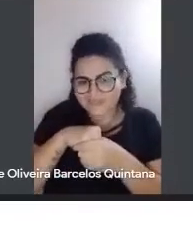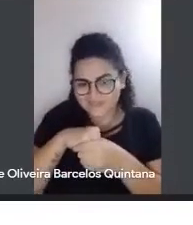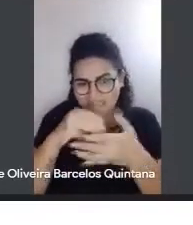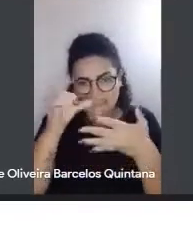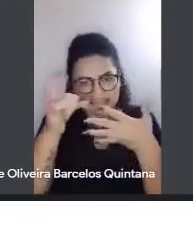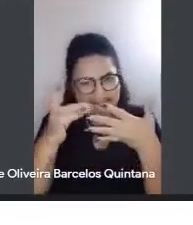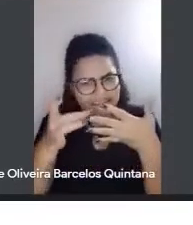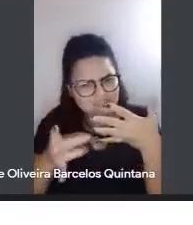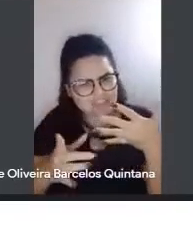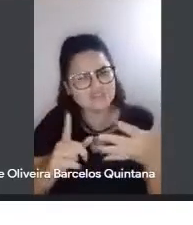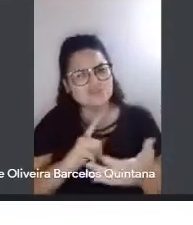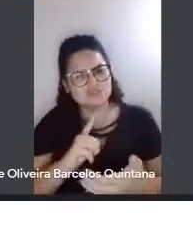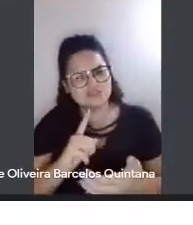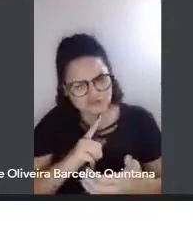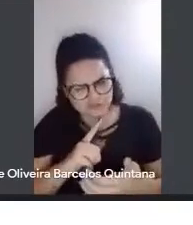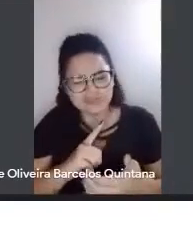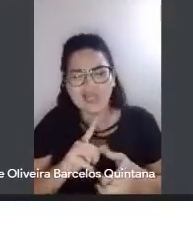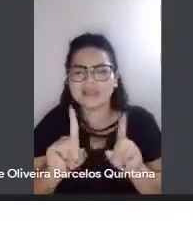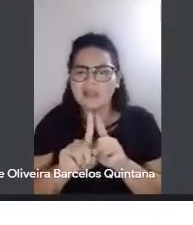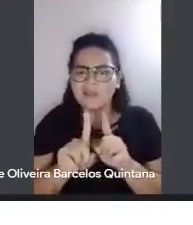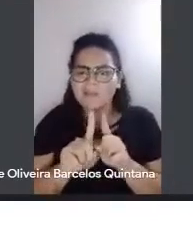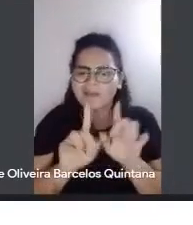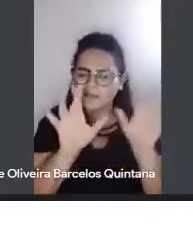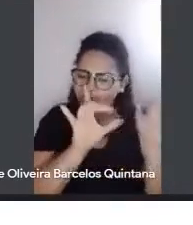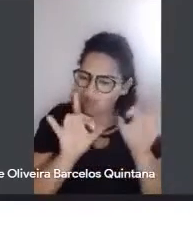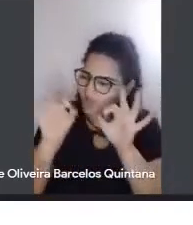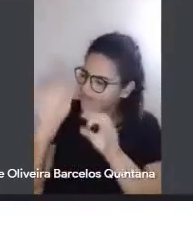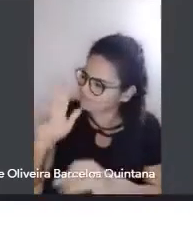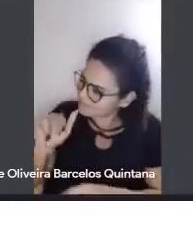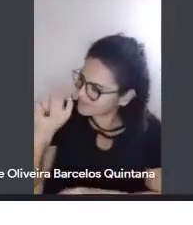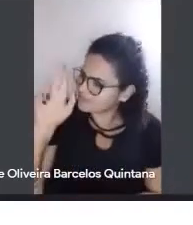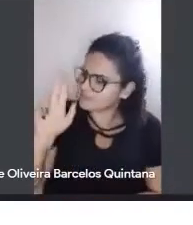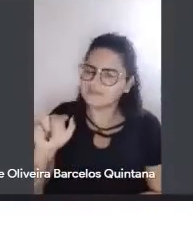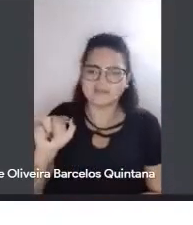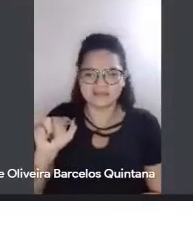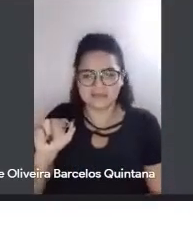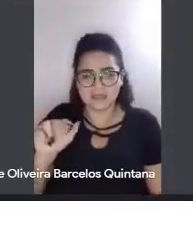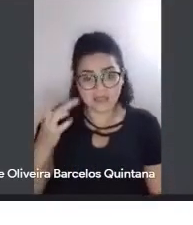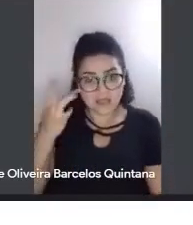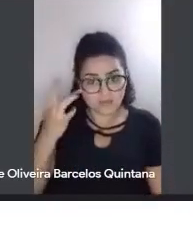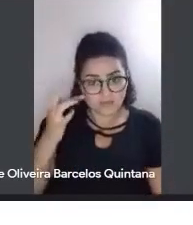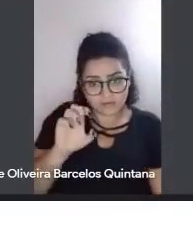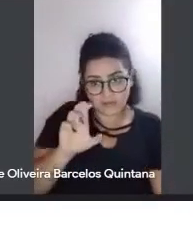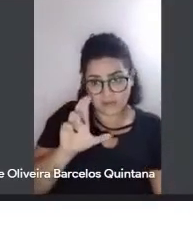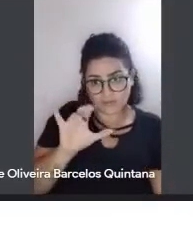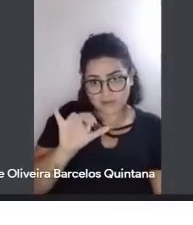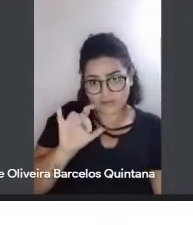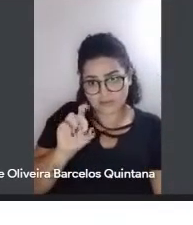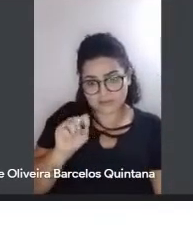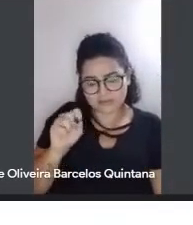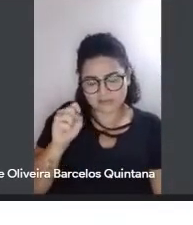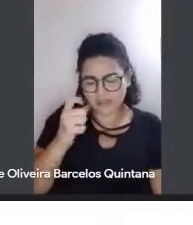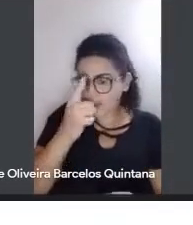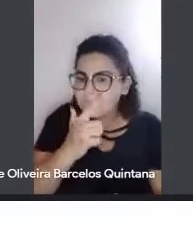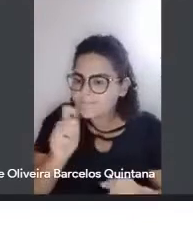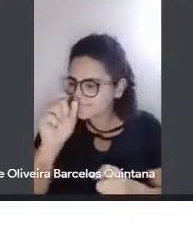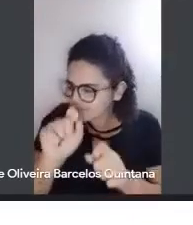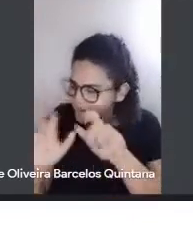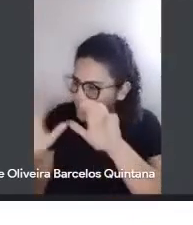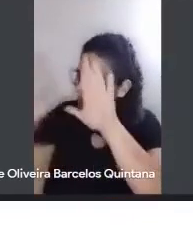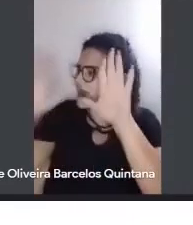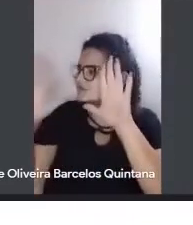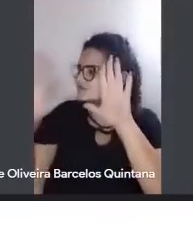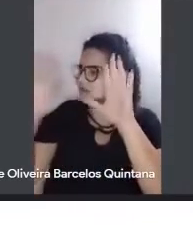o sertão para ser pintado, eu às vezes acho o Euclides tão imagístico, então ele quer construir imagens, acho que o Neuilton também